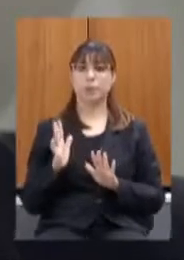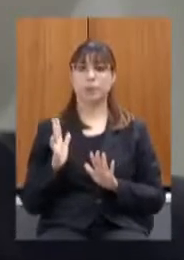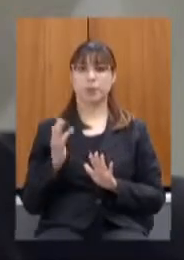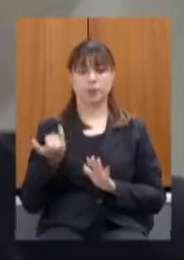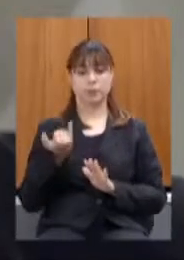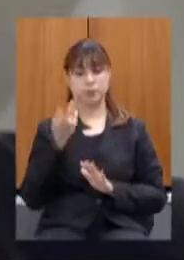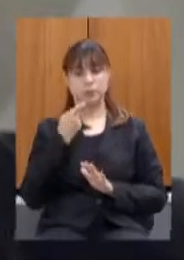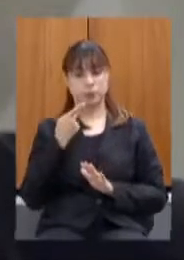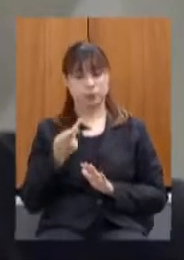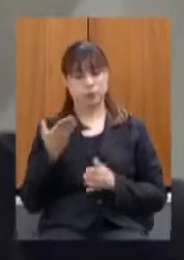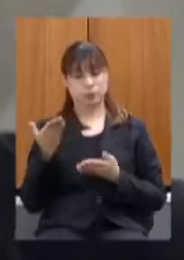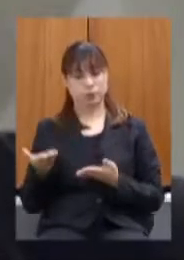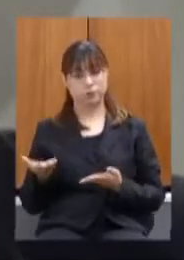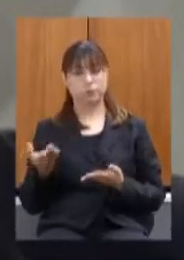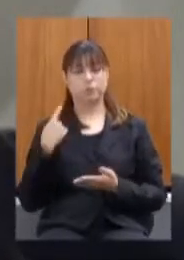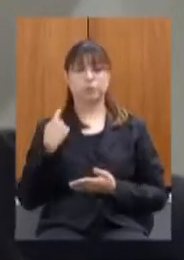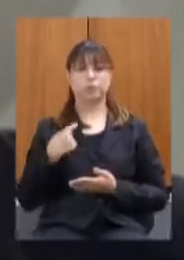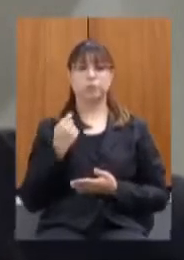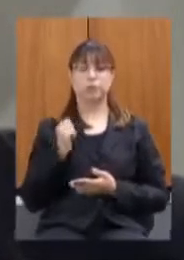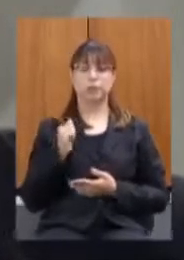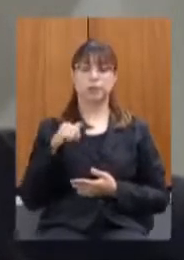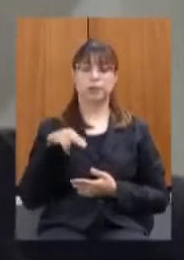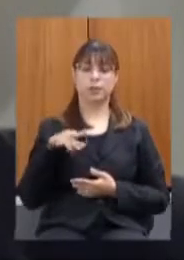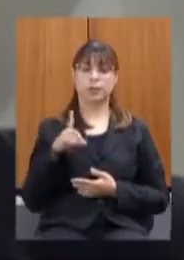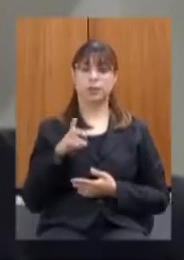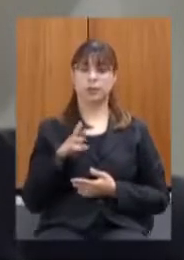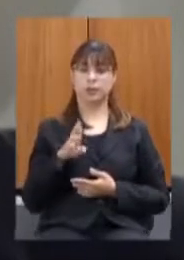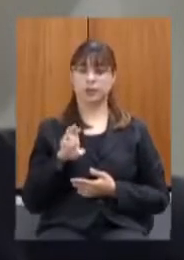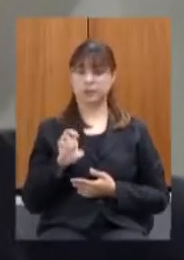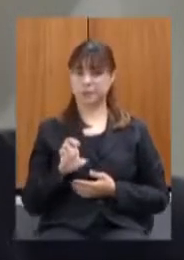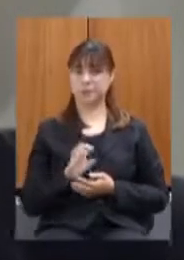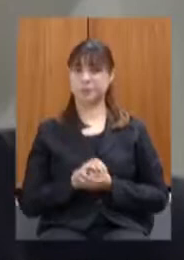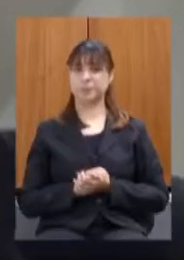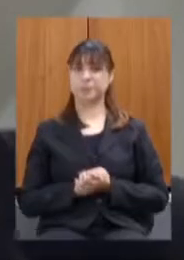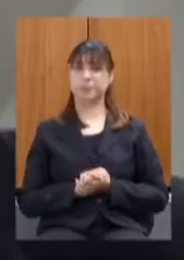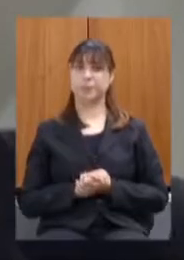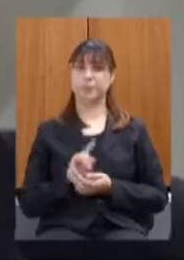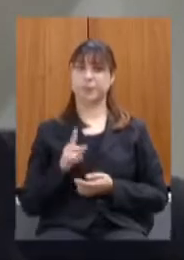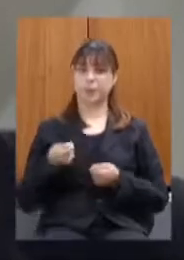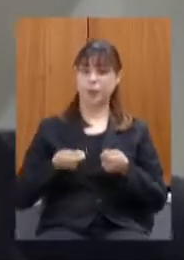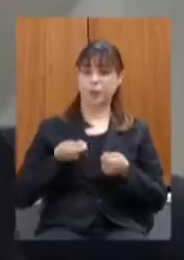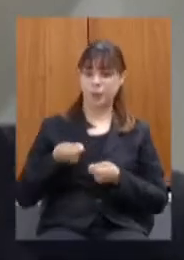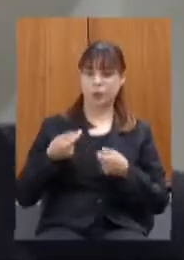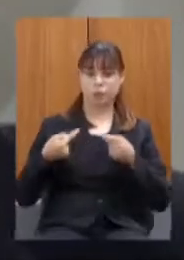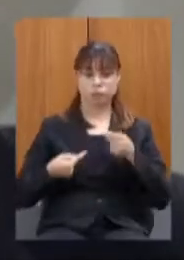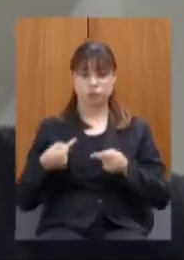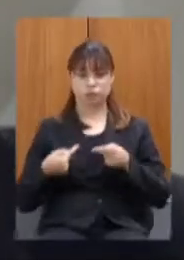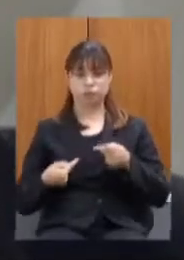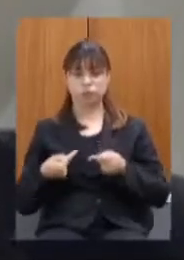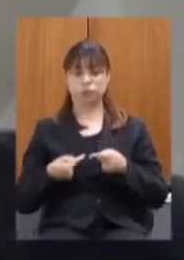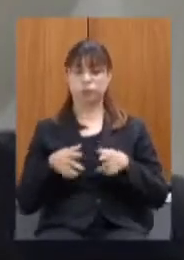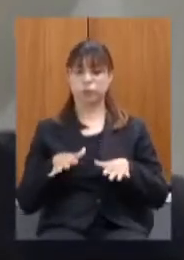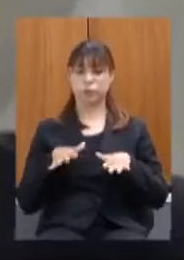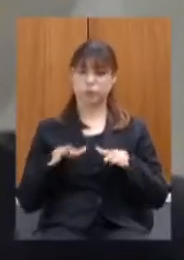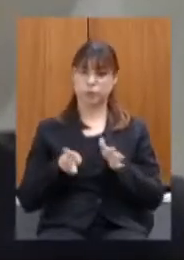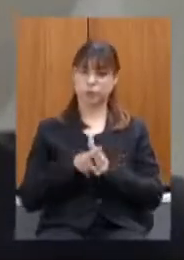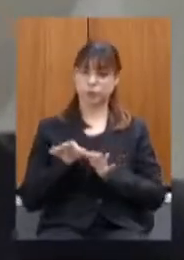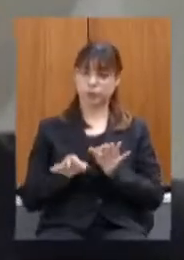que essa negociação em audiência judicial